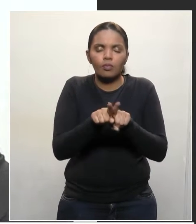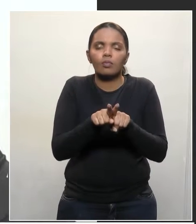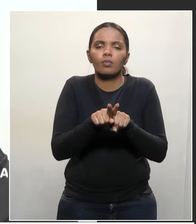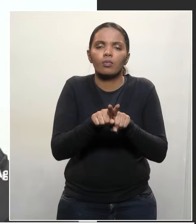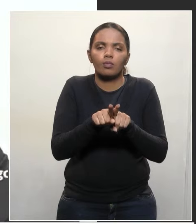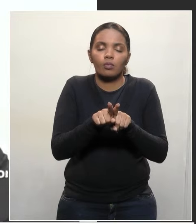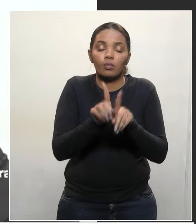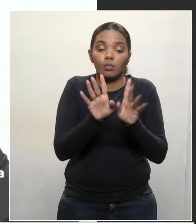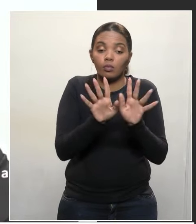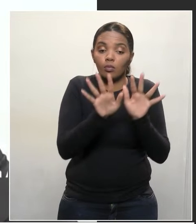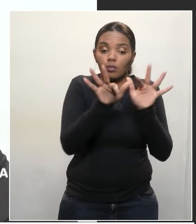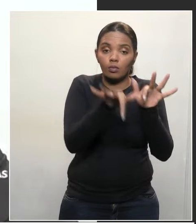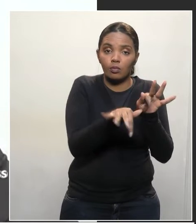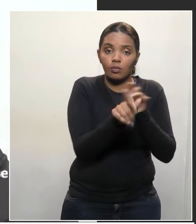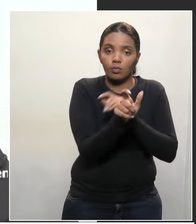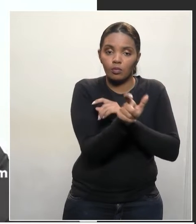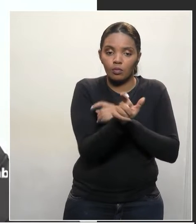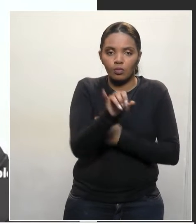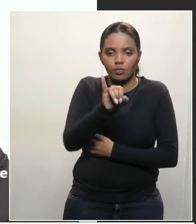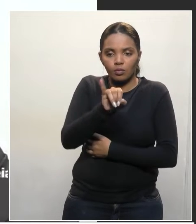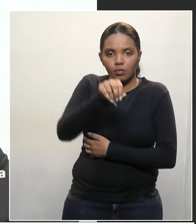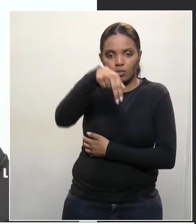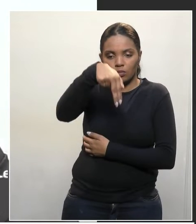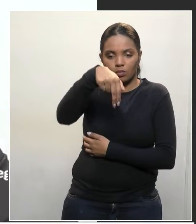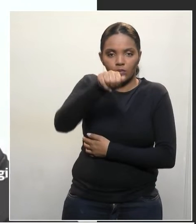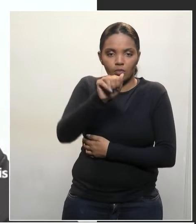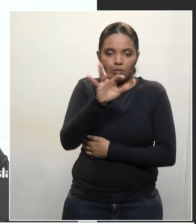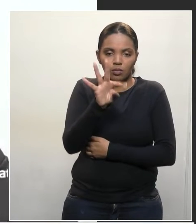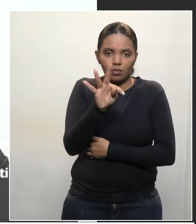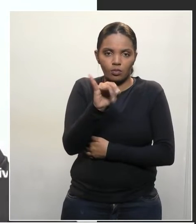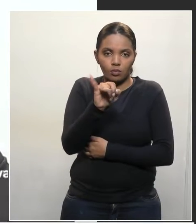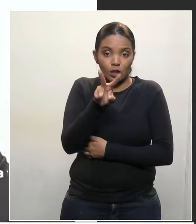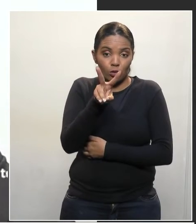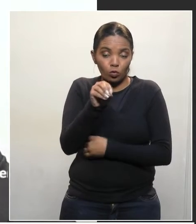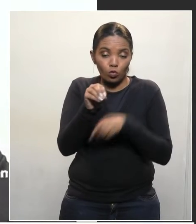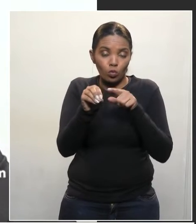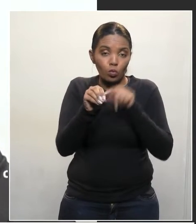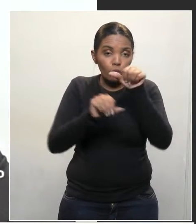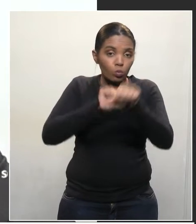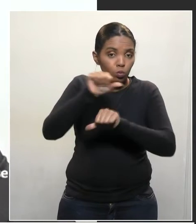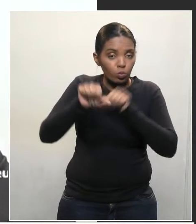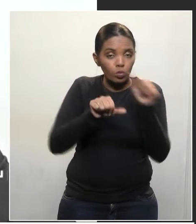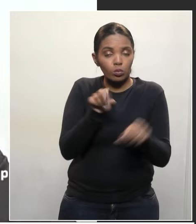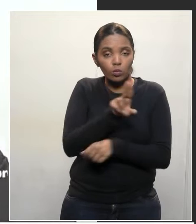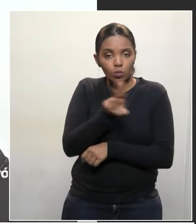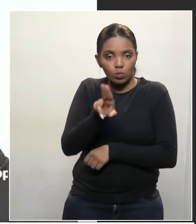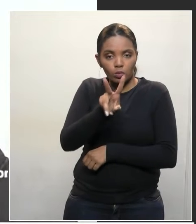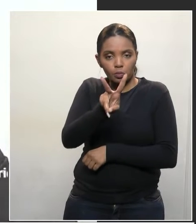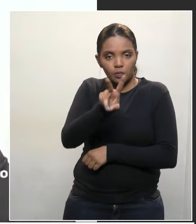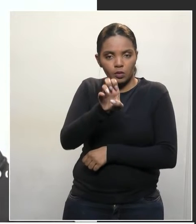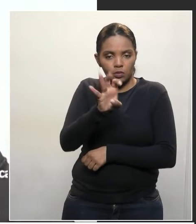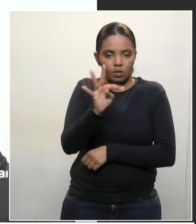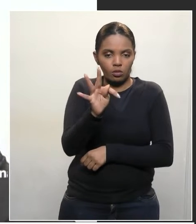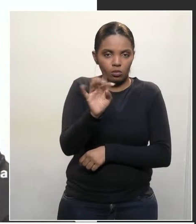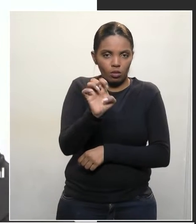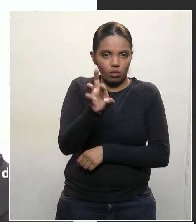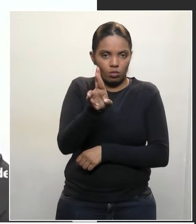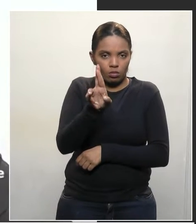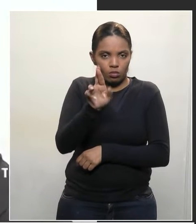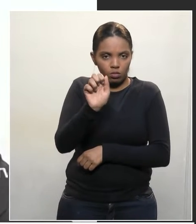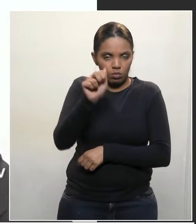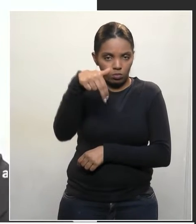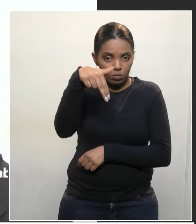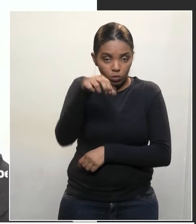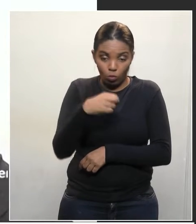terminologia inativo é uma mudança para veterano, já é uma mudança que vem ocorrendo na prática. O parecer